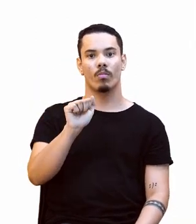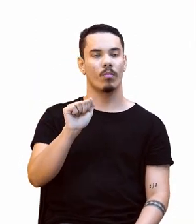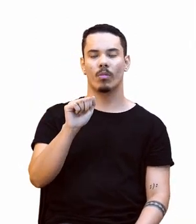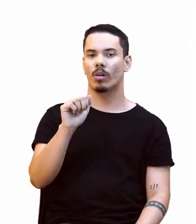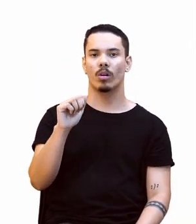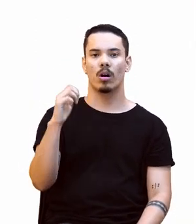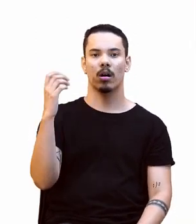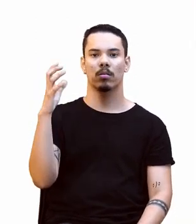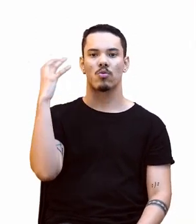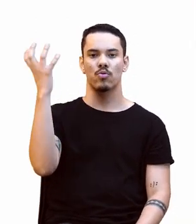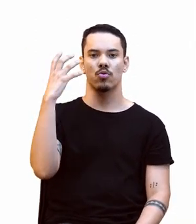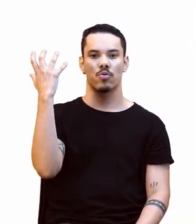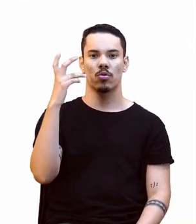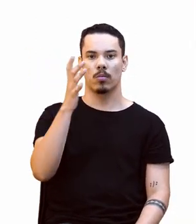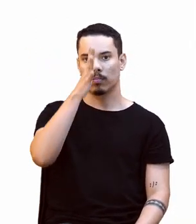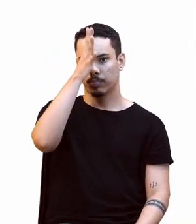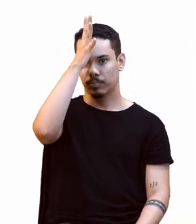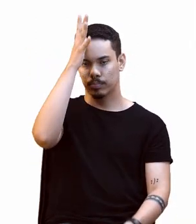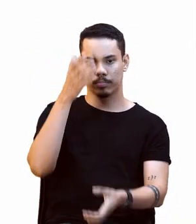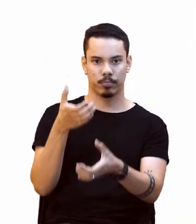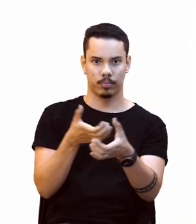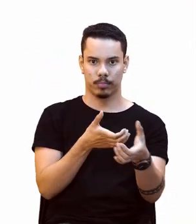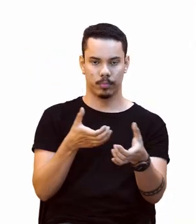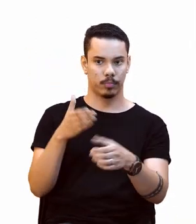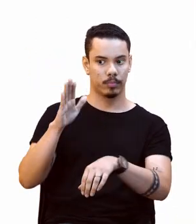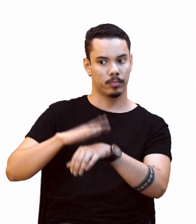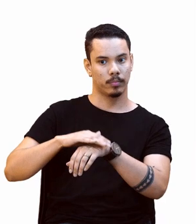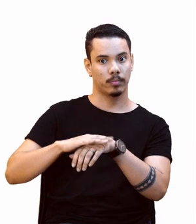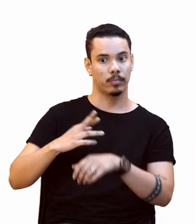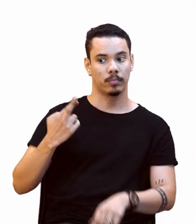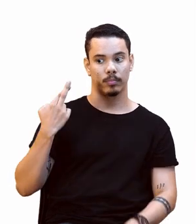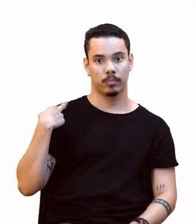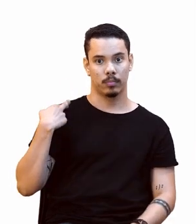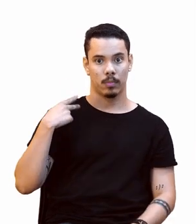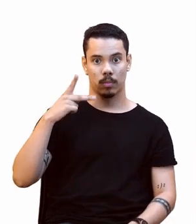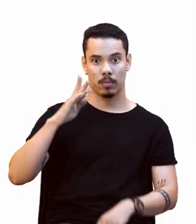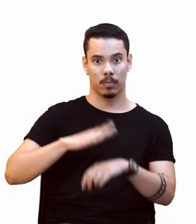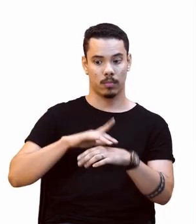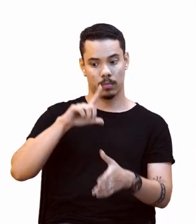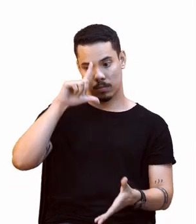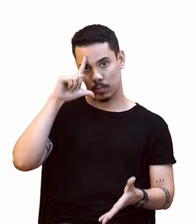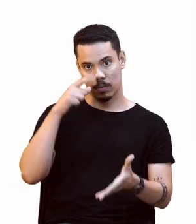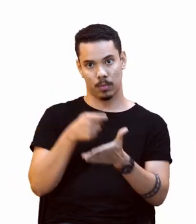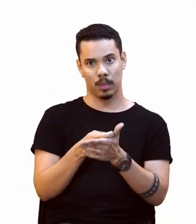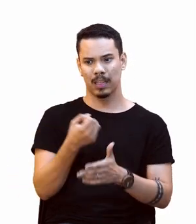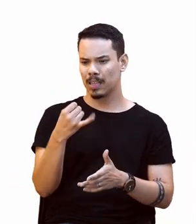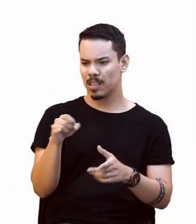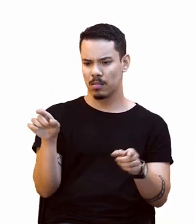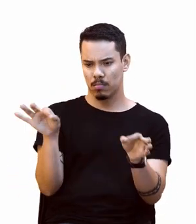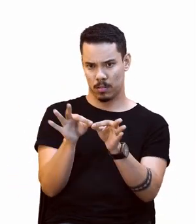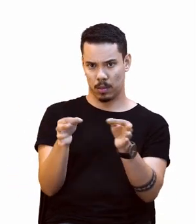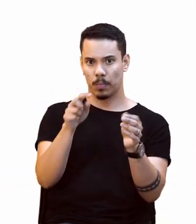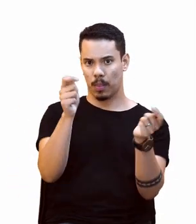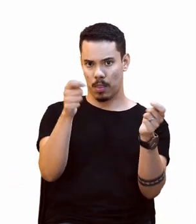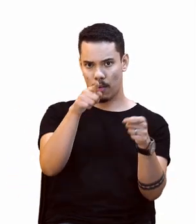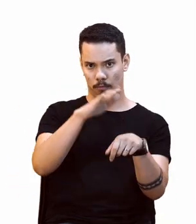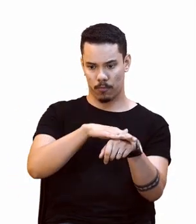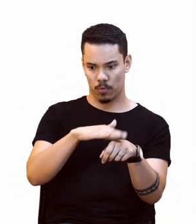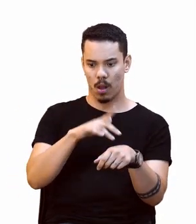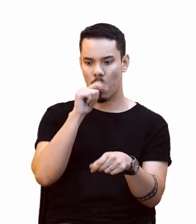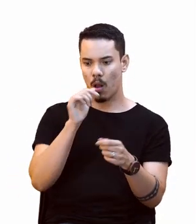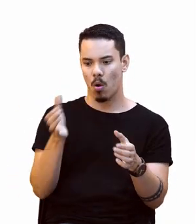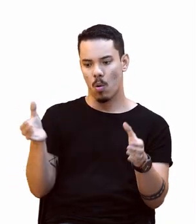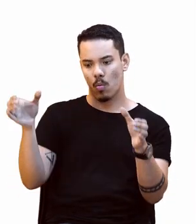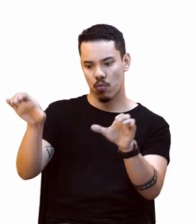foco desse fogo. Tomou uma dessas decisões. Ou ajuda se for pequeno, né? Um incêndio, um